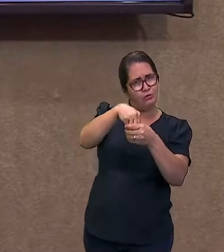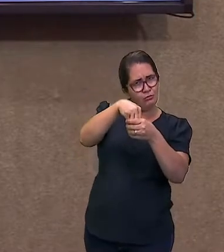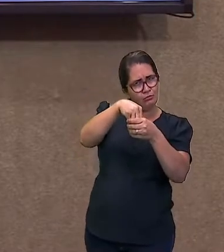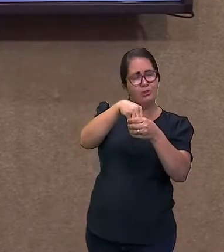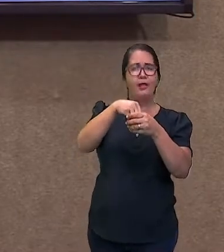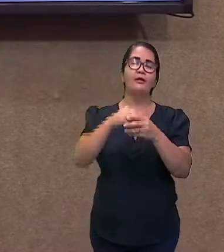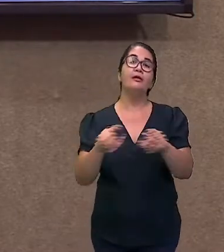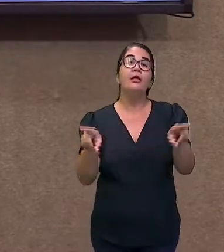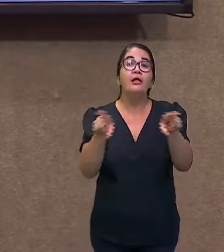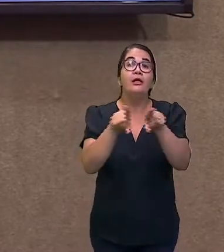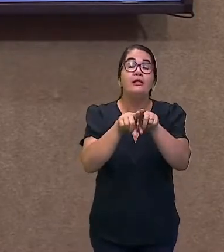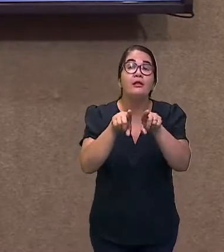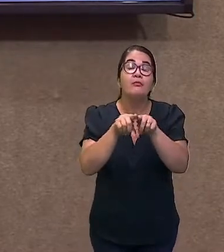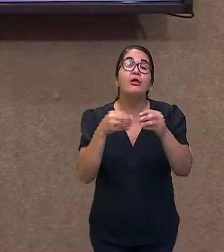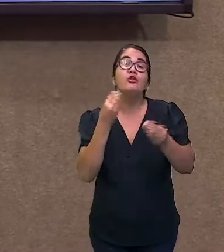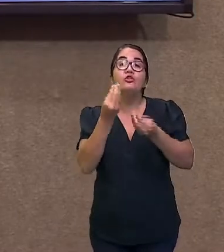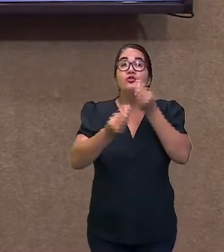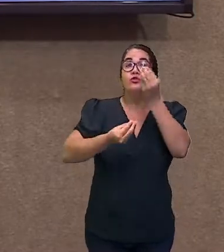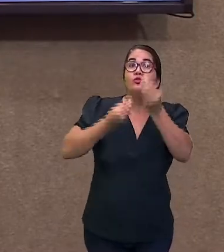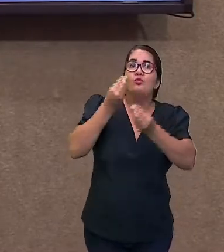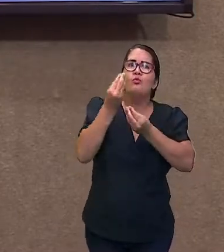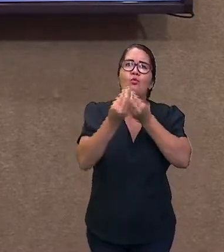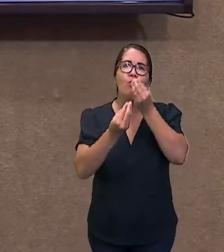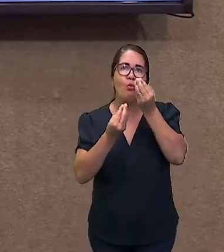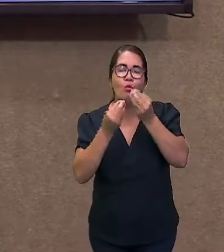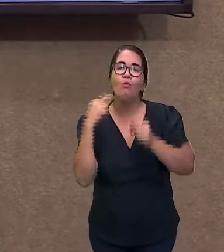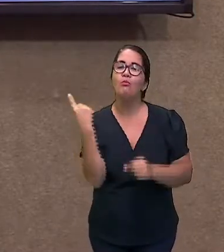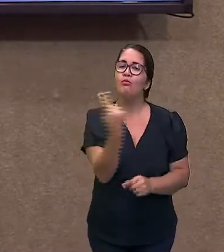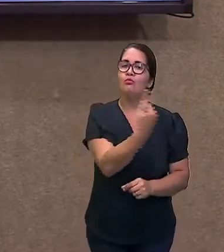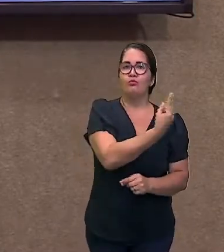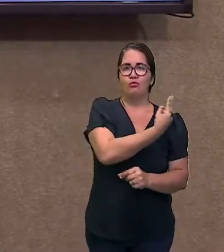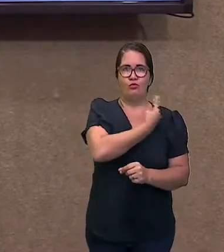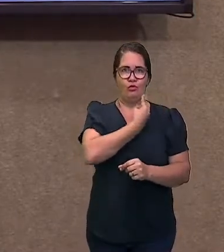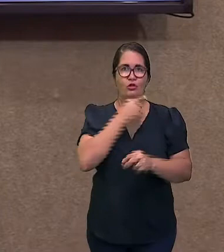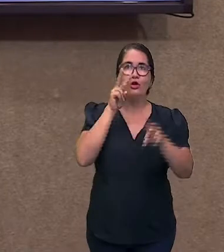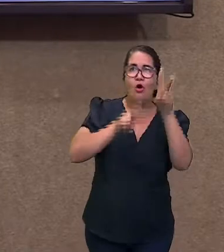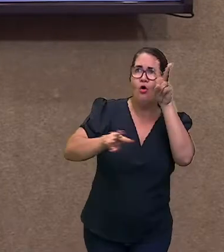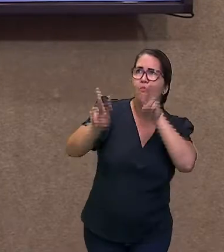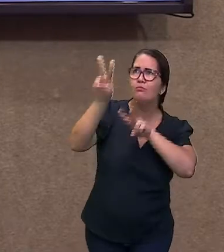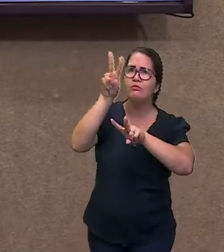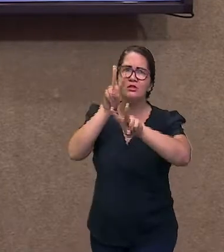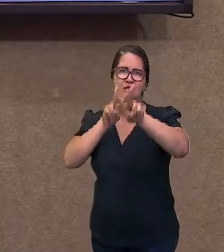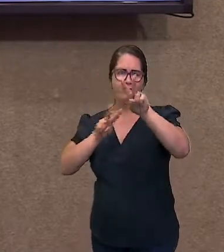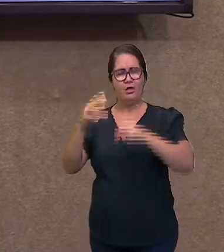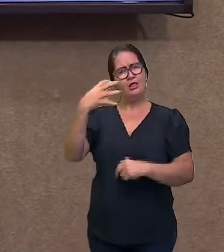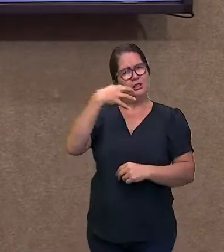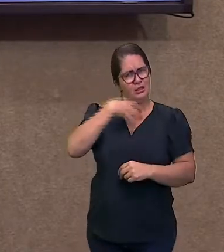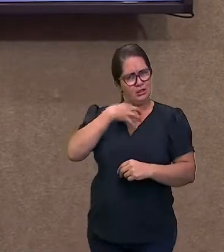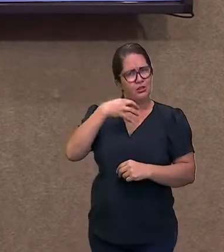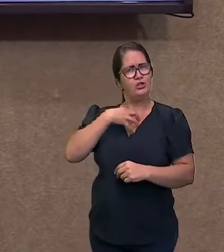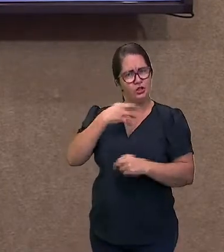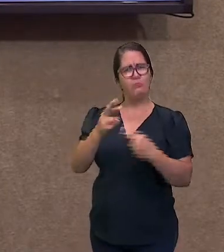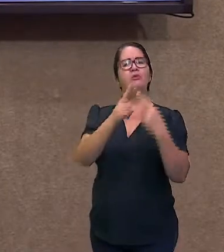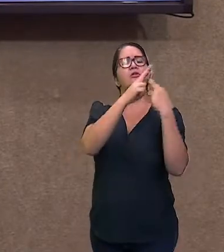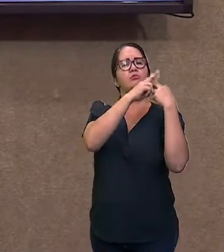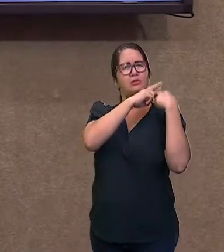com o entorno em que nós estamos inseridos? Qual a nossa responsabilidade com